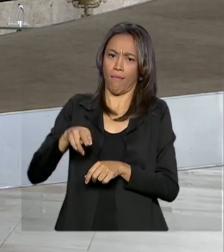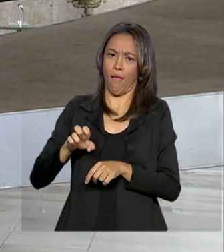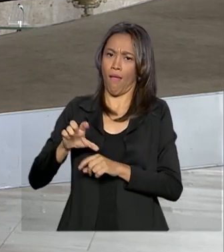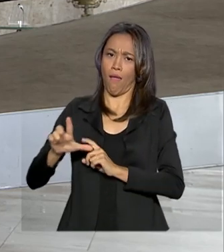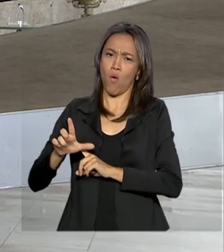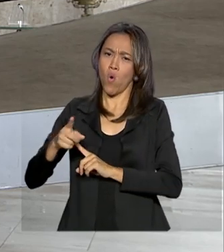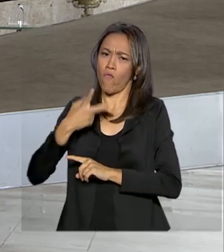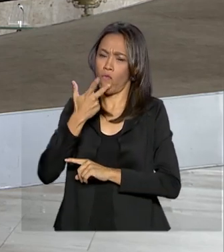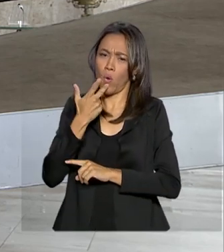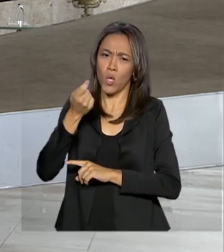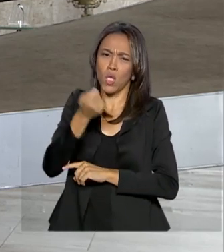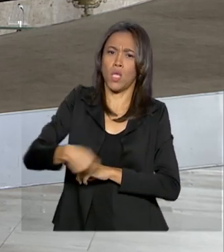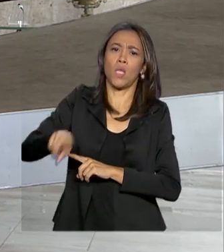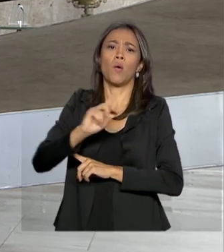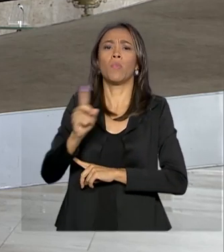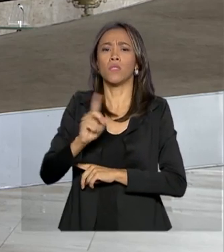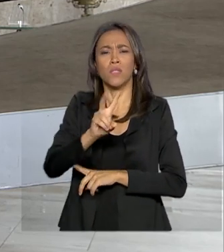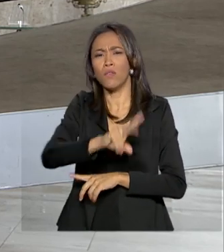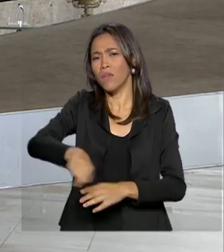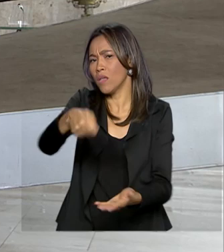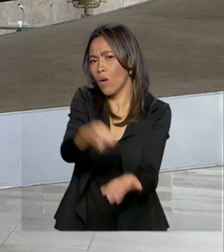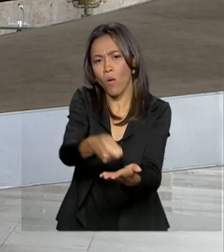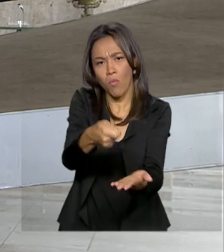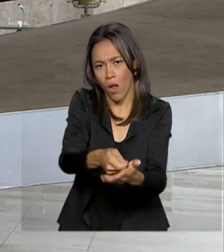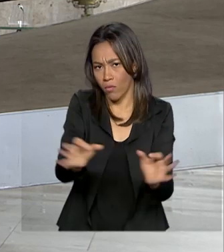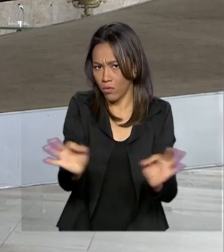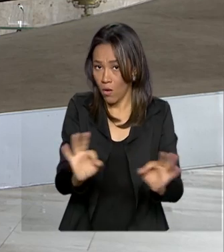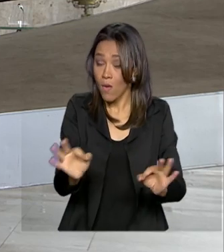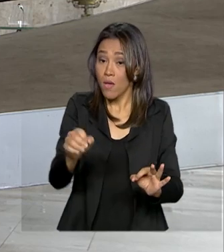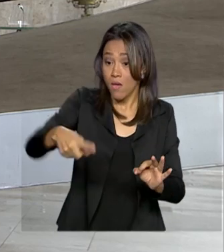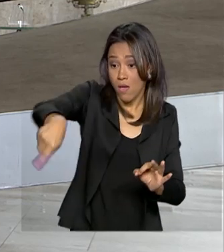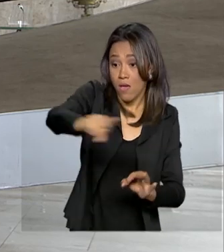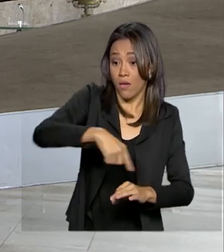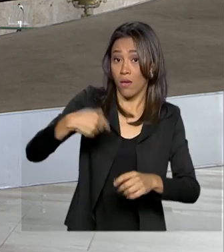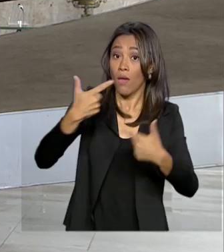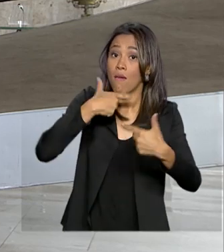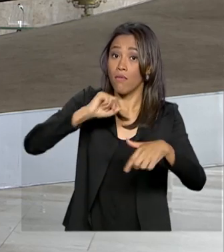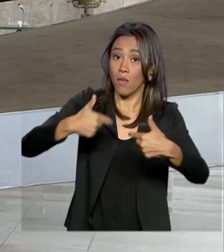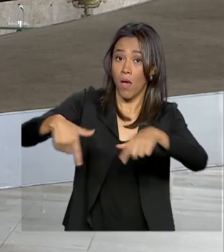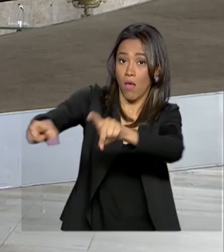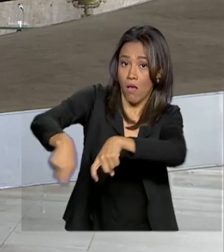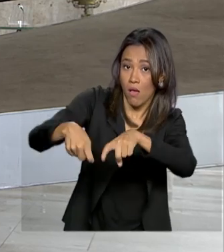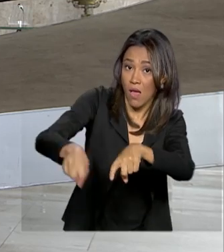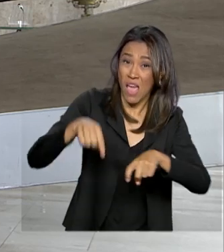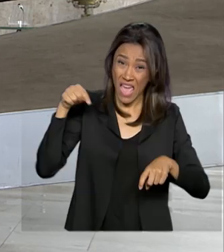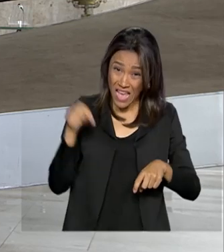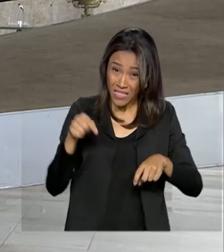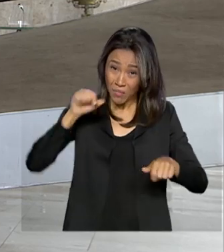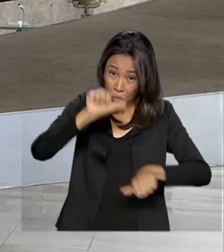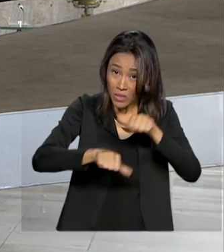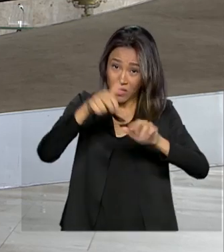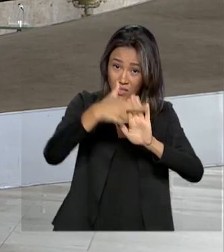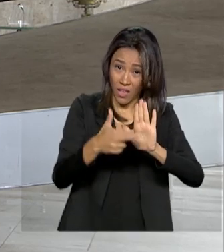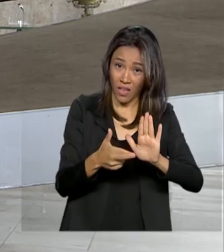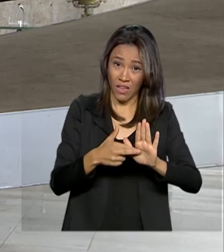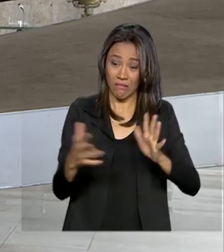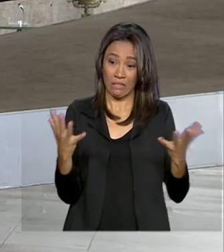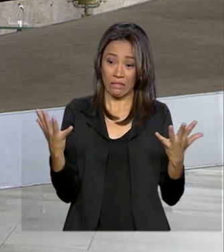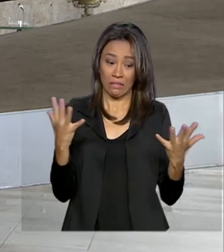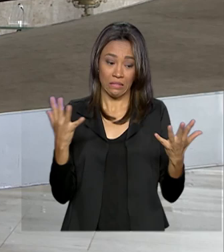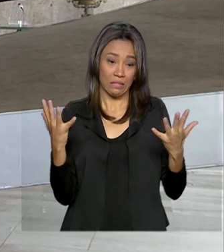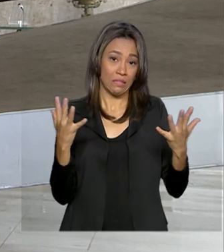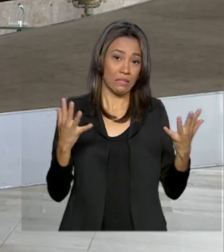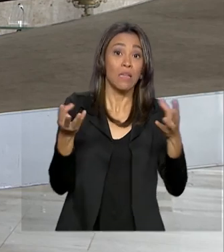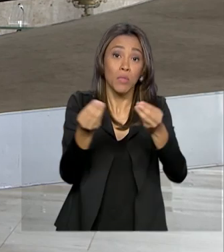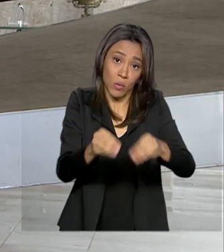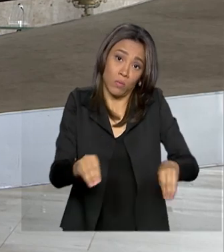devem ser cobrados. Empresas e produtores rurais acreditam que a mudança gera insegurança jurídica e prejuízos.